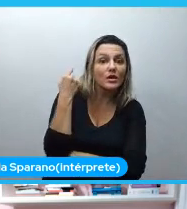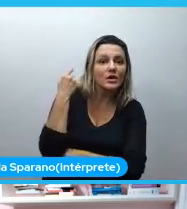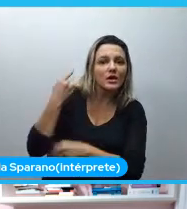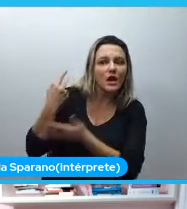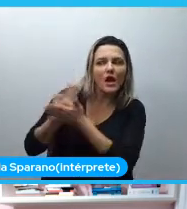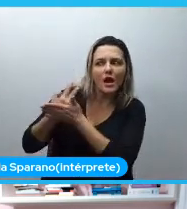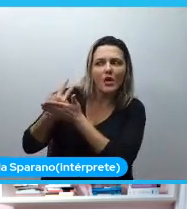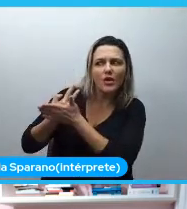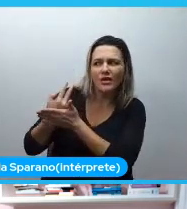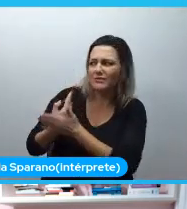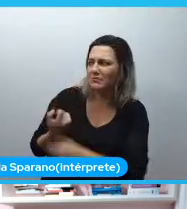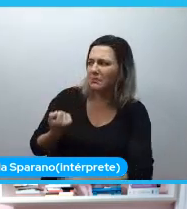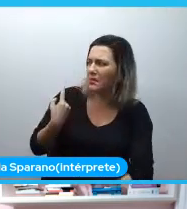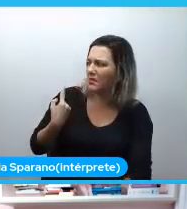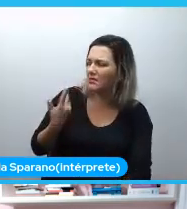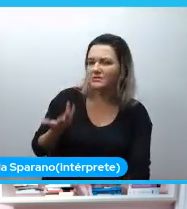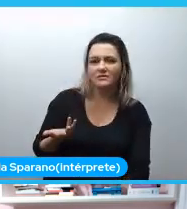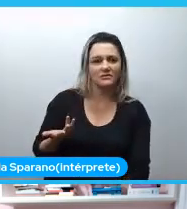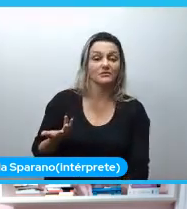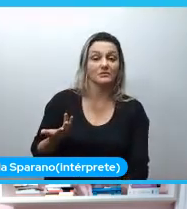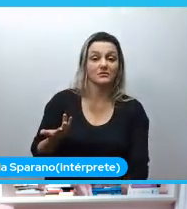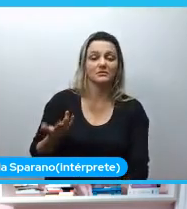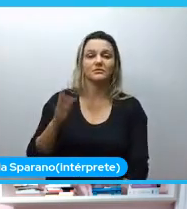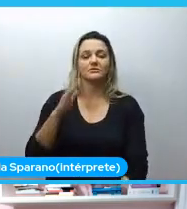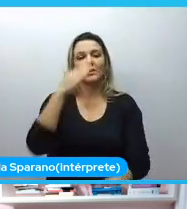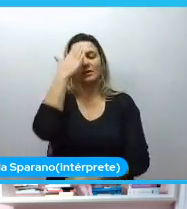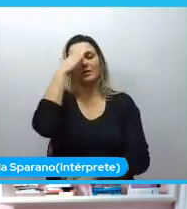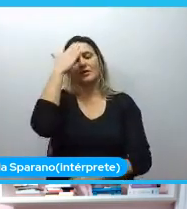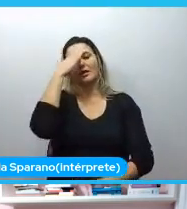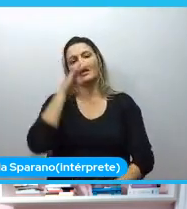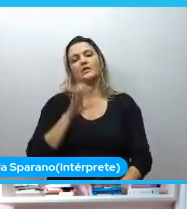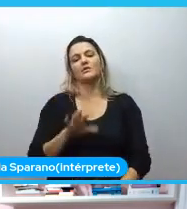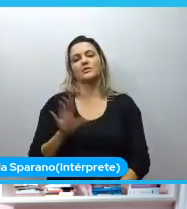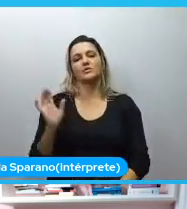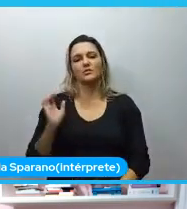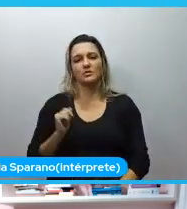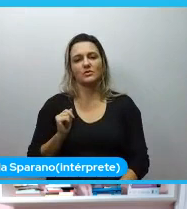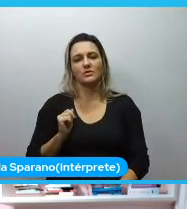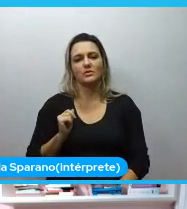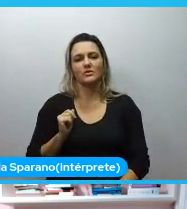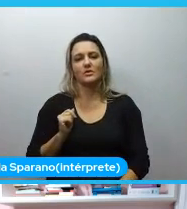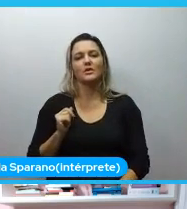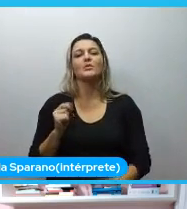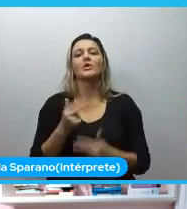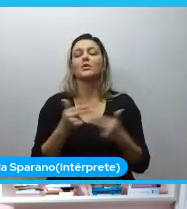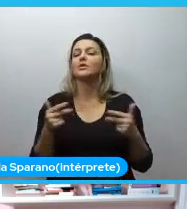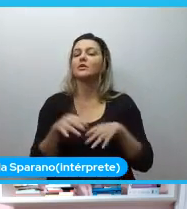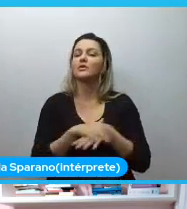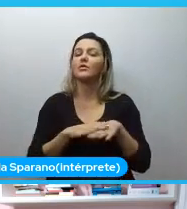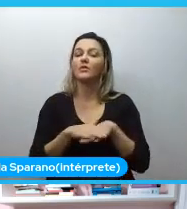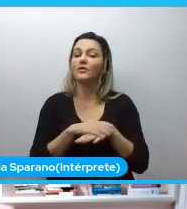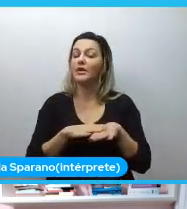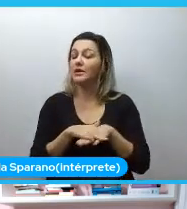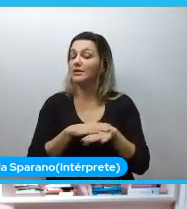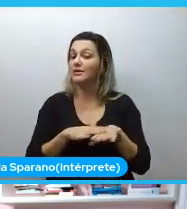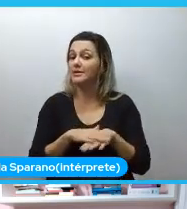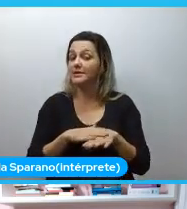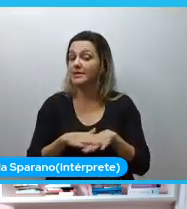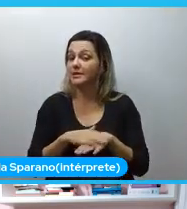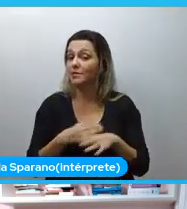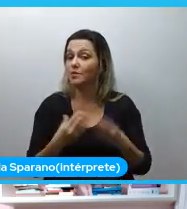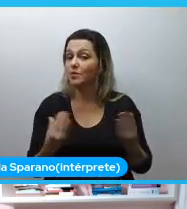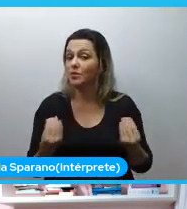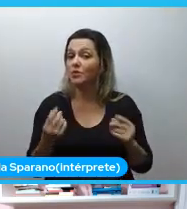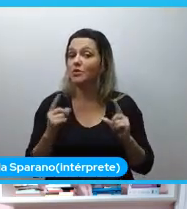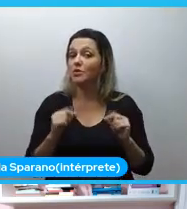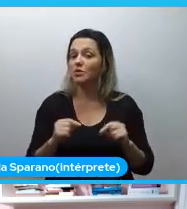tempo então acho que entender isso sabe e tem uma coisa que a gente conversa muito que é até a forma com que